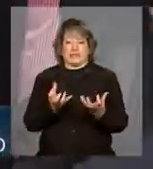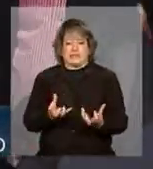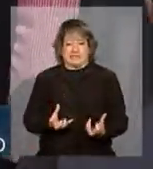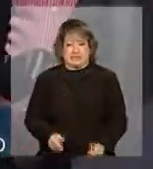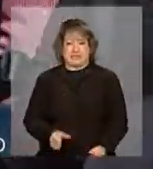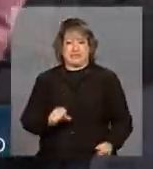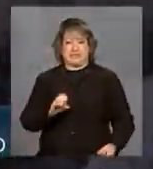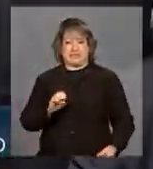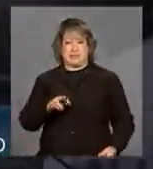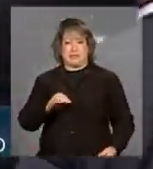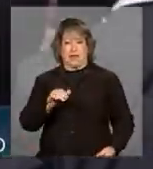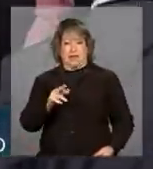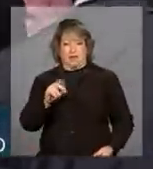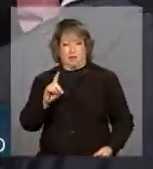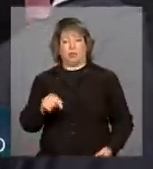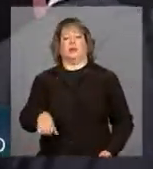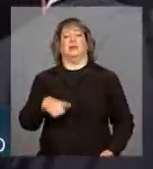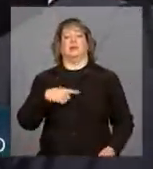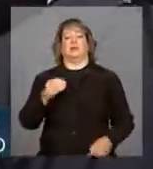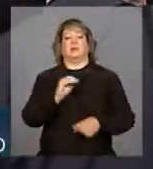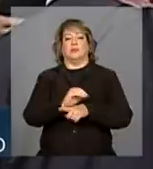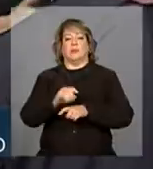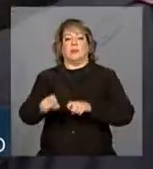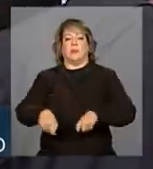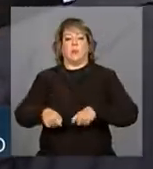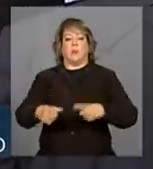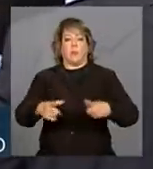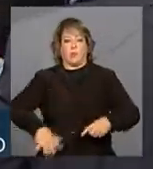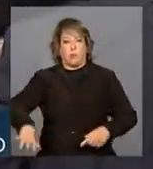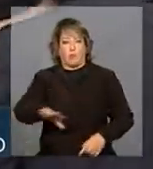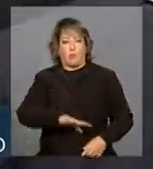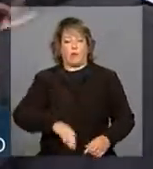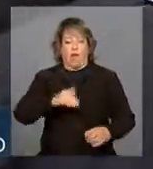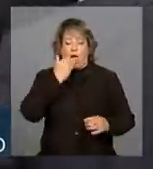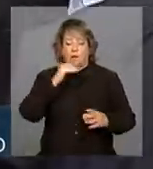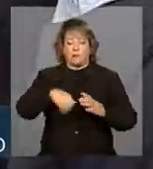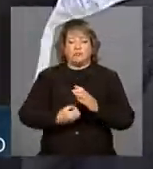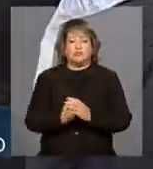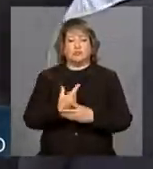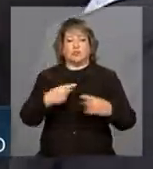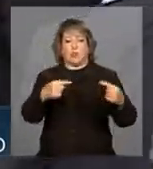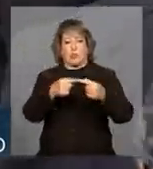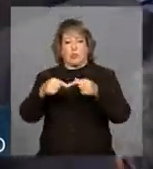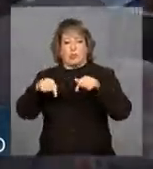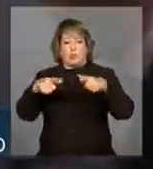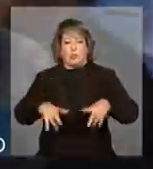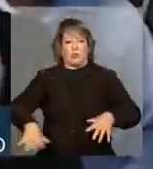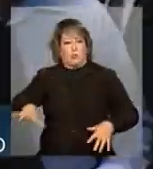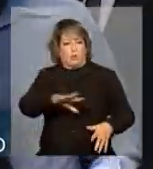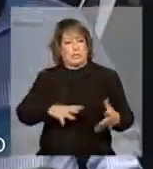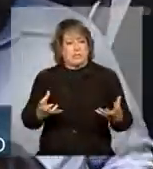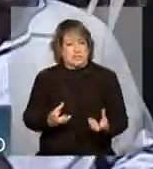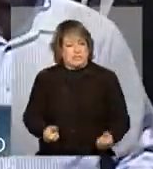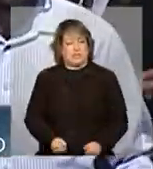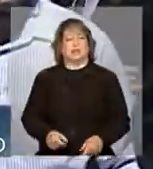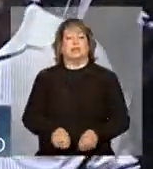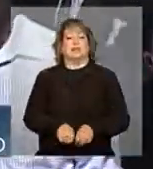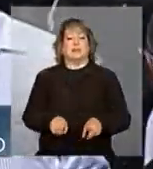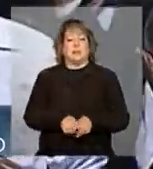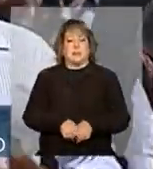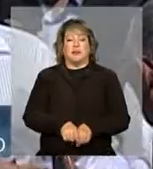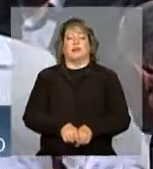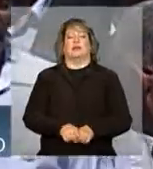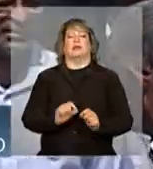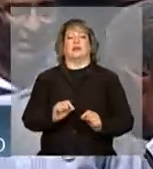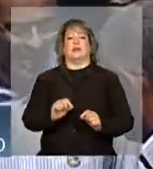ampliar a segurança produtiva local, a produção de culturas alimentares adaptadas à realidade da região e a promoção